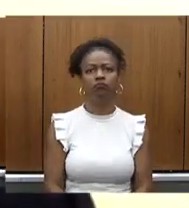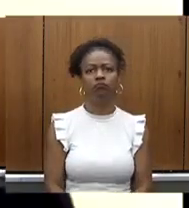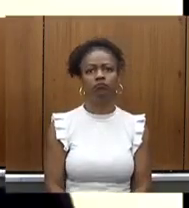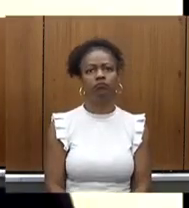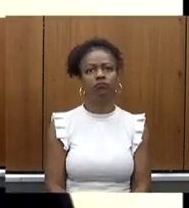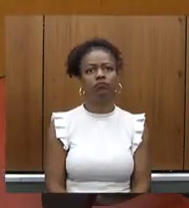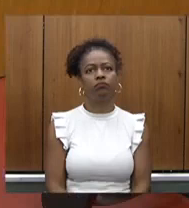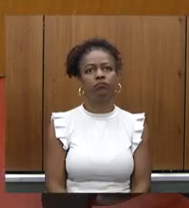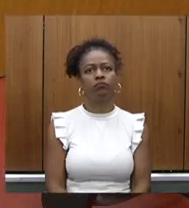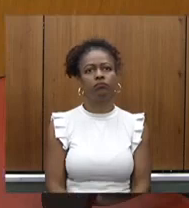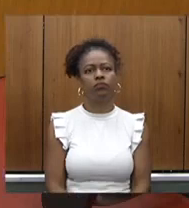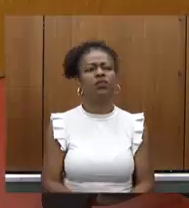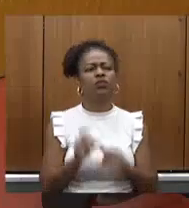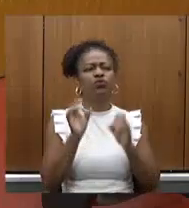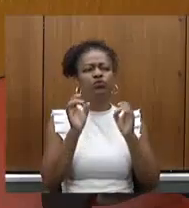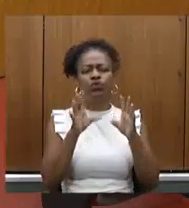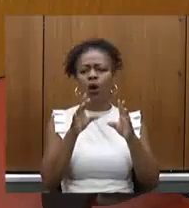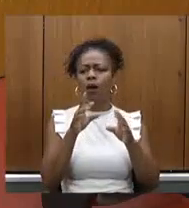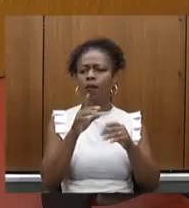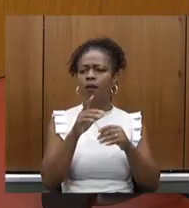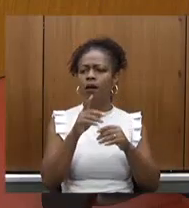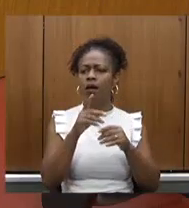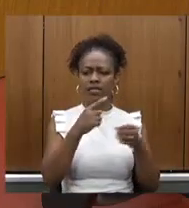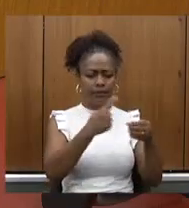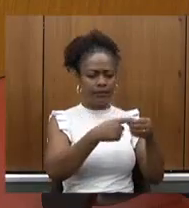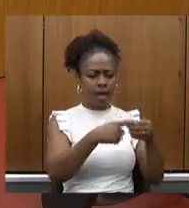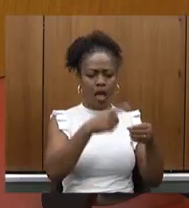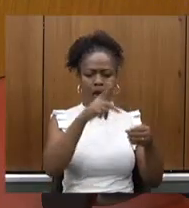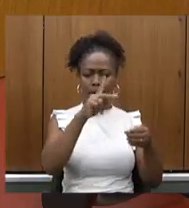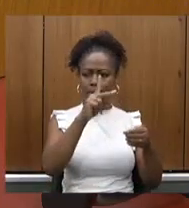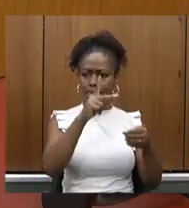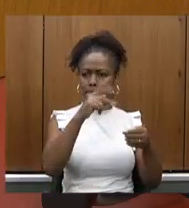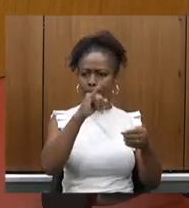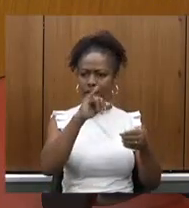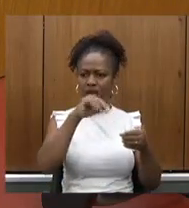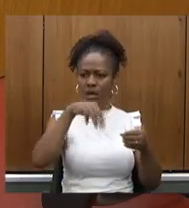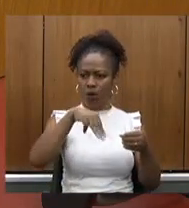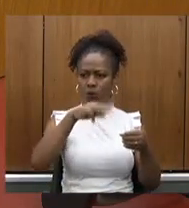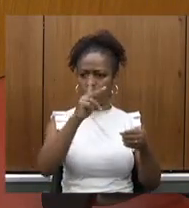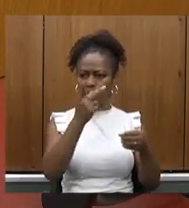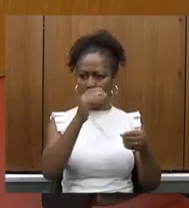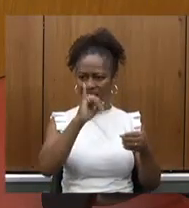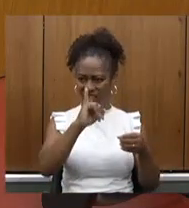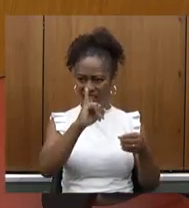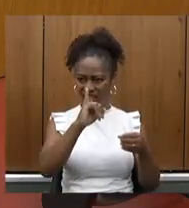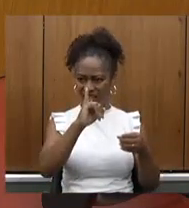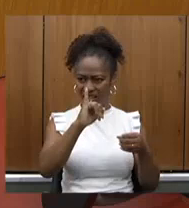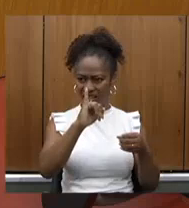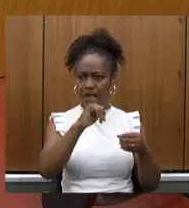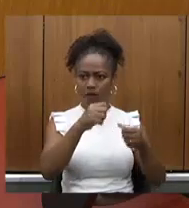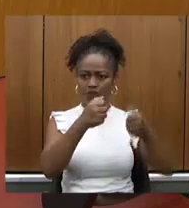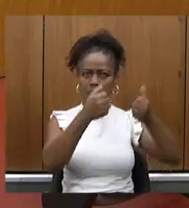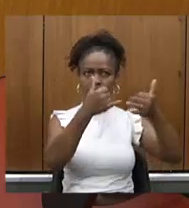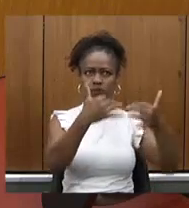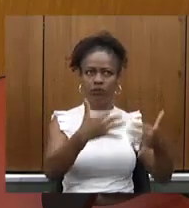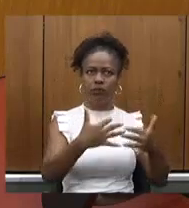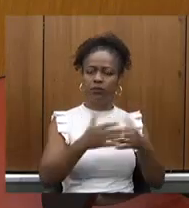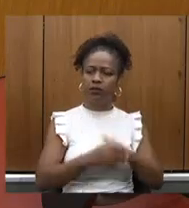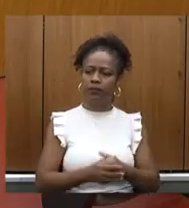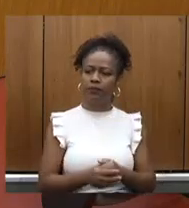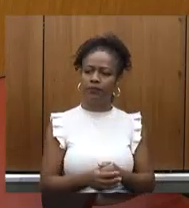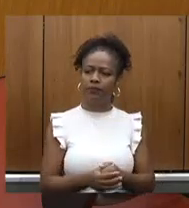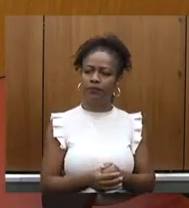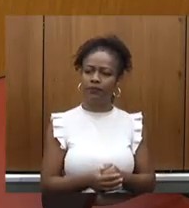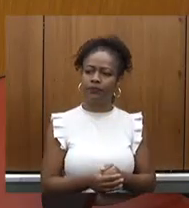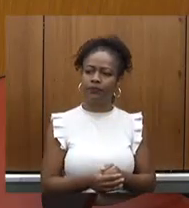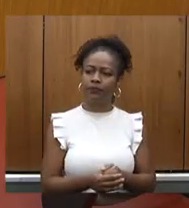sobre Piuí por favor então primeiro agradecer obrigado as palavras do deputado Antônio Casarantes um companheiro de viagem